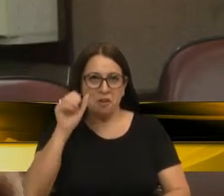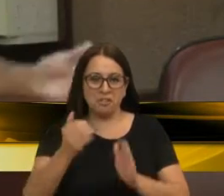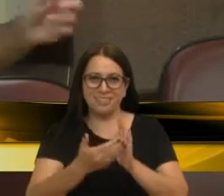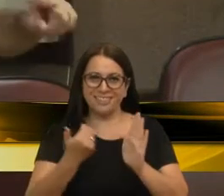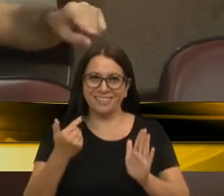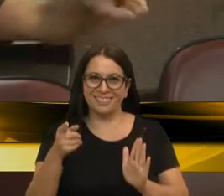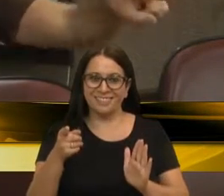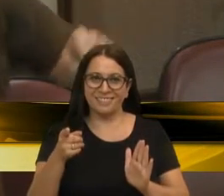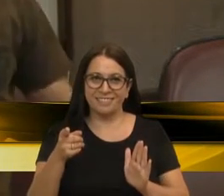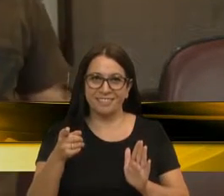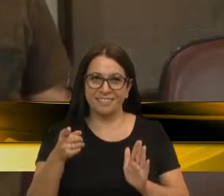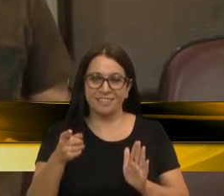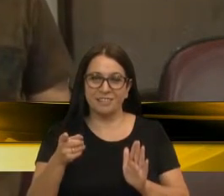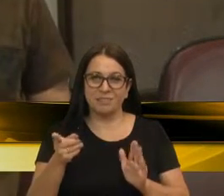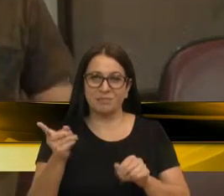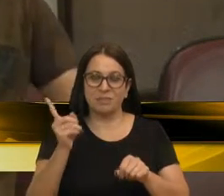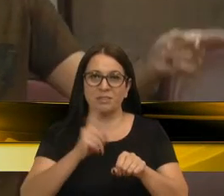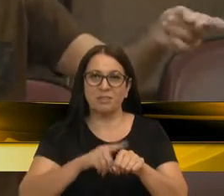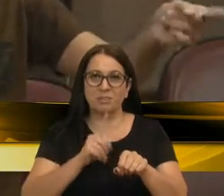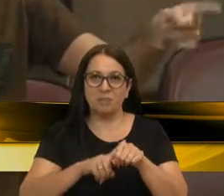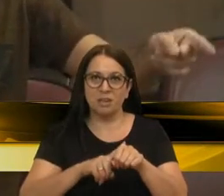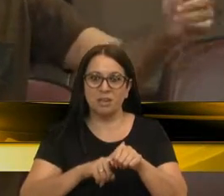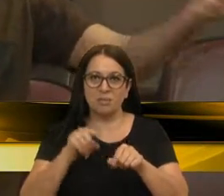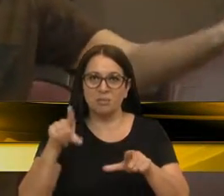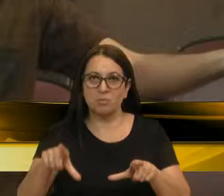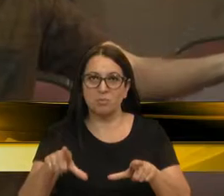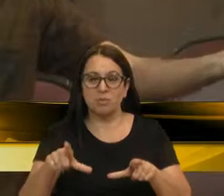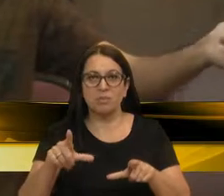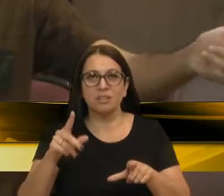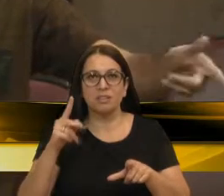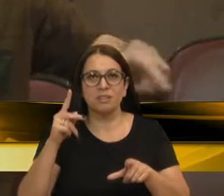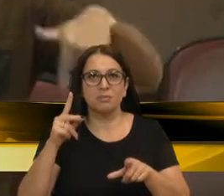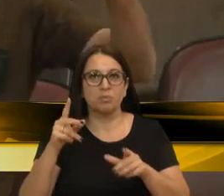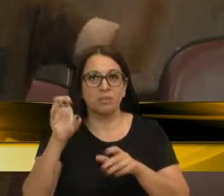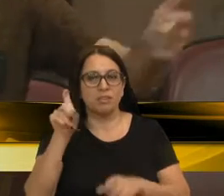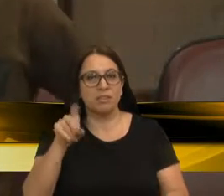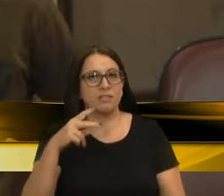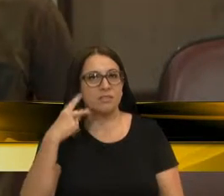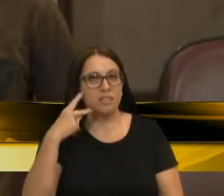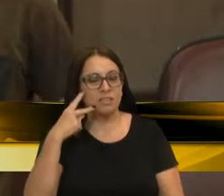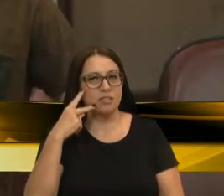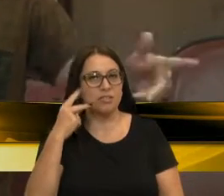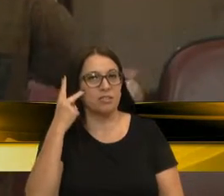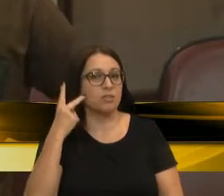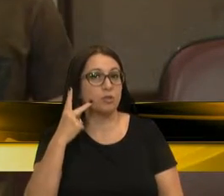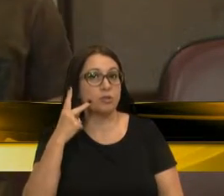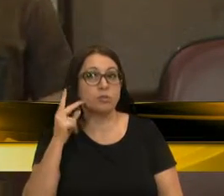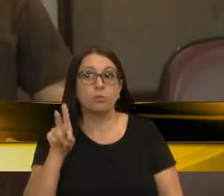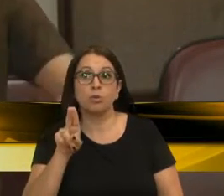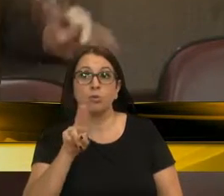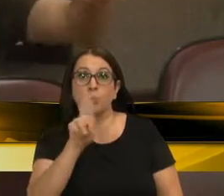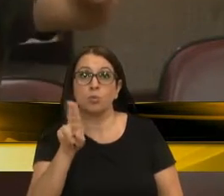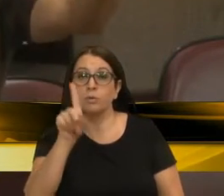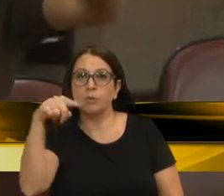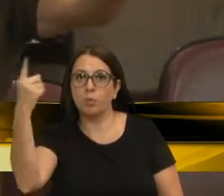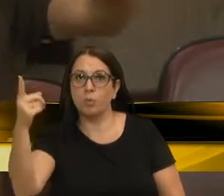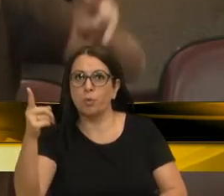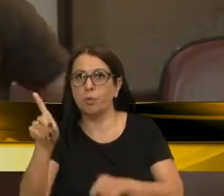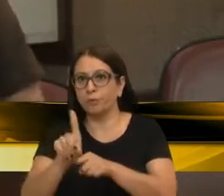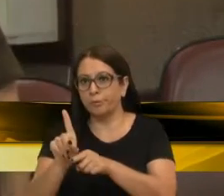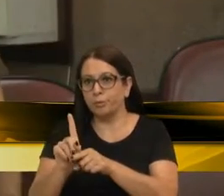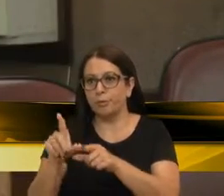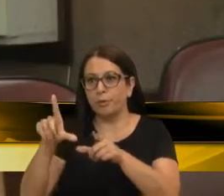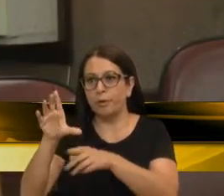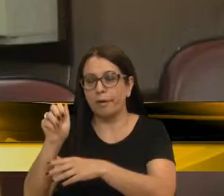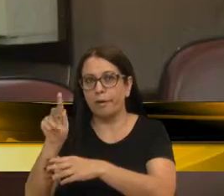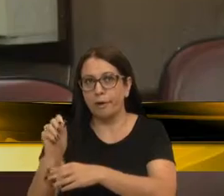Que saiu para dar espaço para o vereador Renato Nunes, que tem ex-vereador Renato Nunes, que a esposa dele ocupa outra boquinha lá na Codeca, que daí é um casal agora,